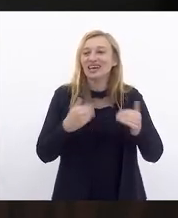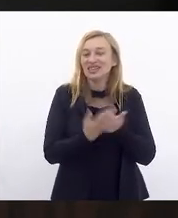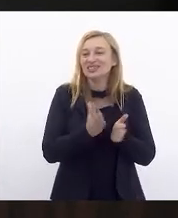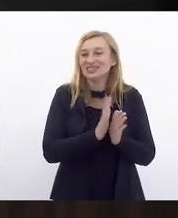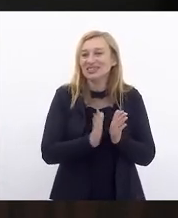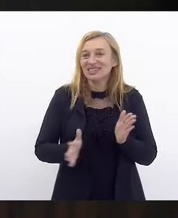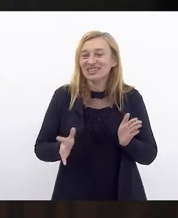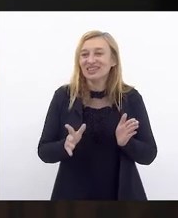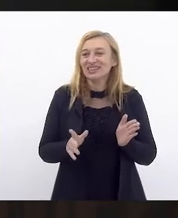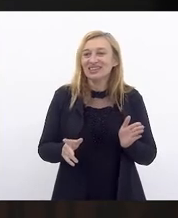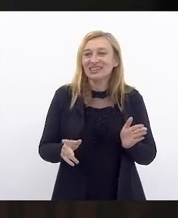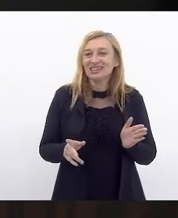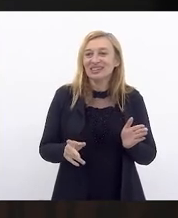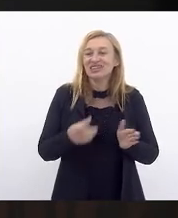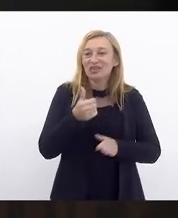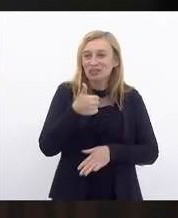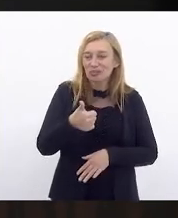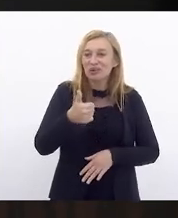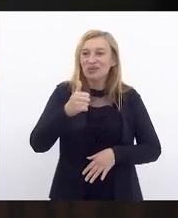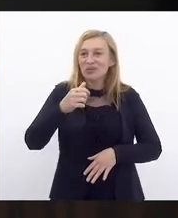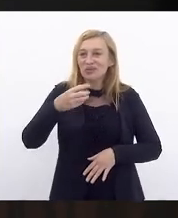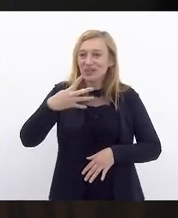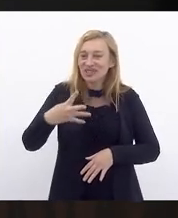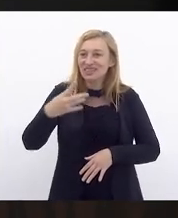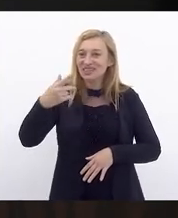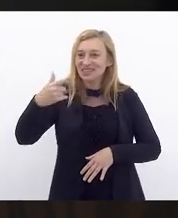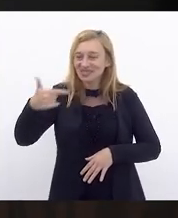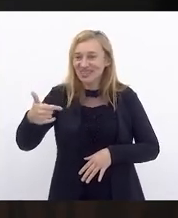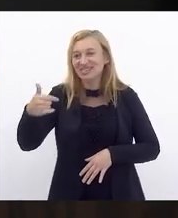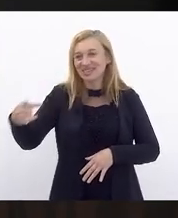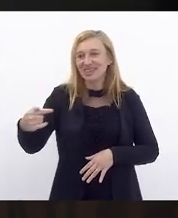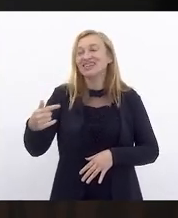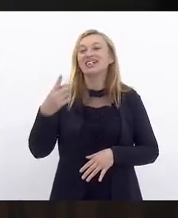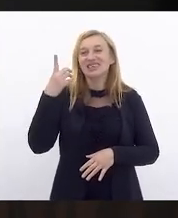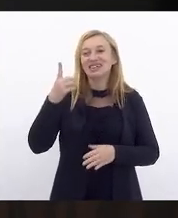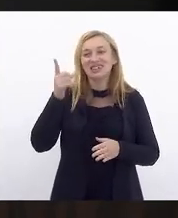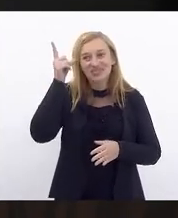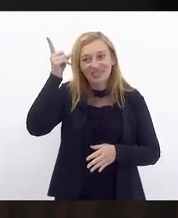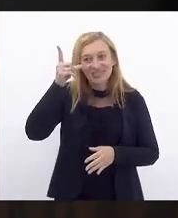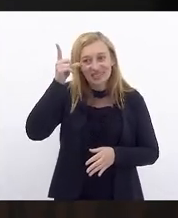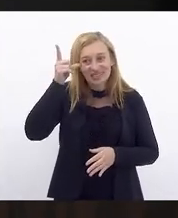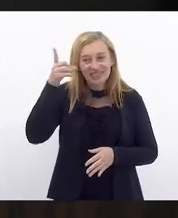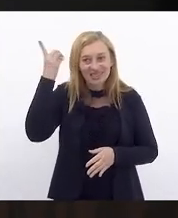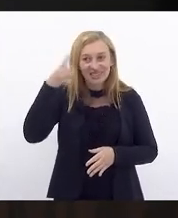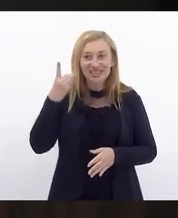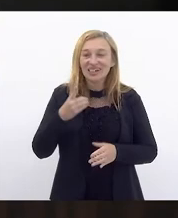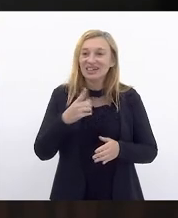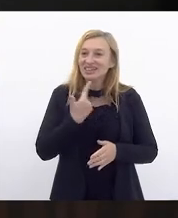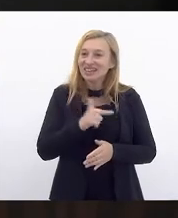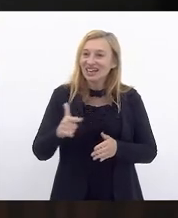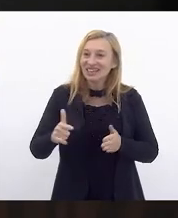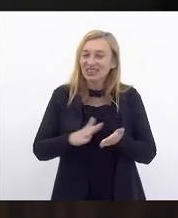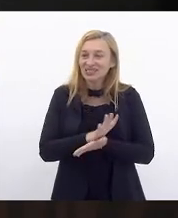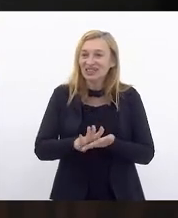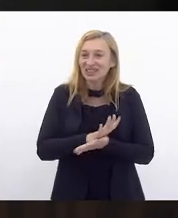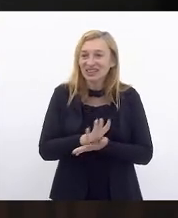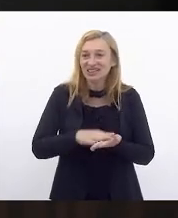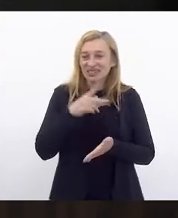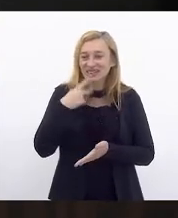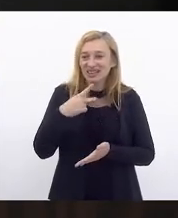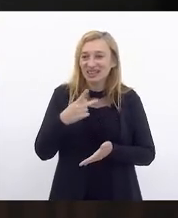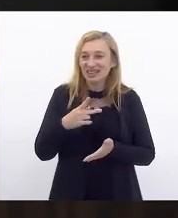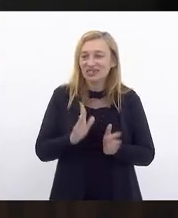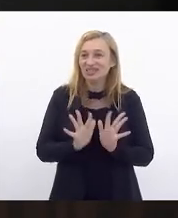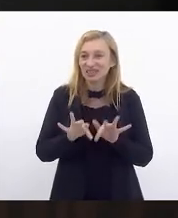inclusão na ordem do dia, projeto de lei 1427, deputada Lucinha. Não havendo mais nada a tratar, encerramos